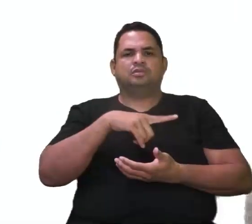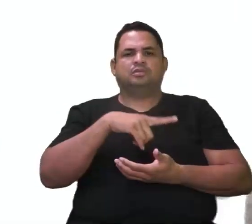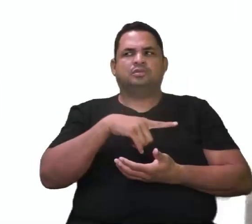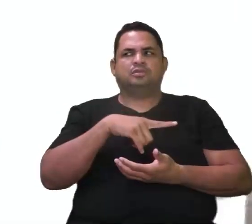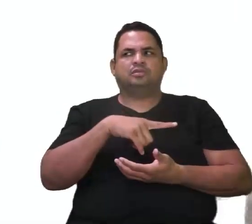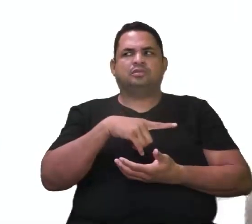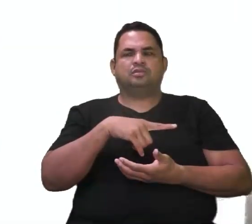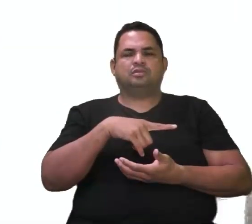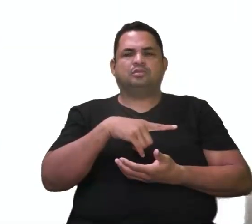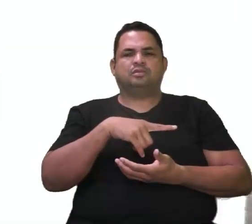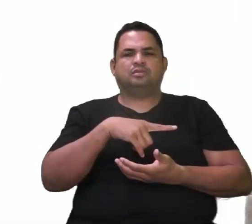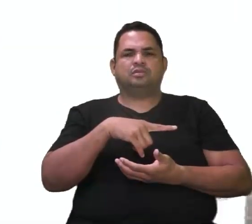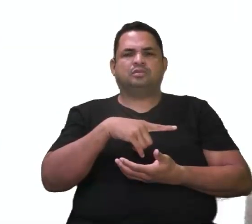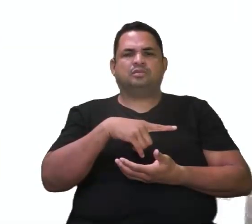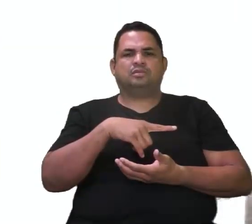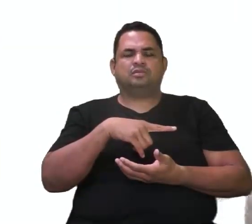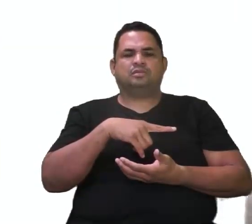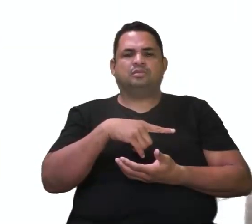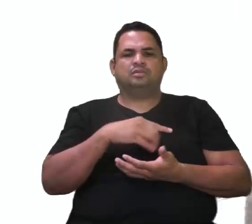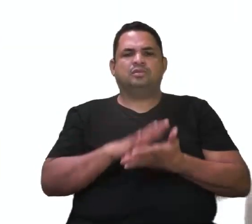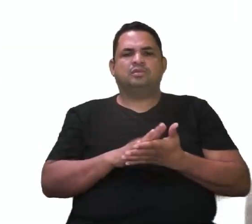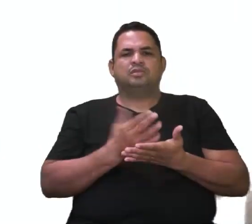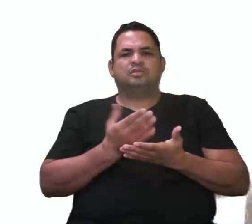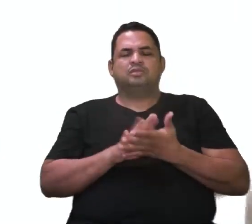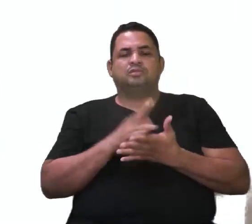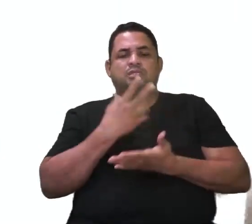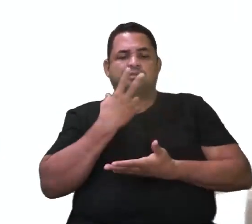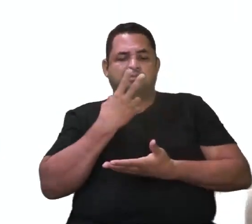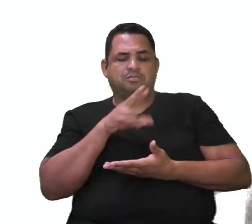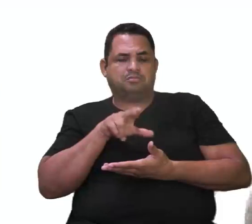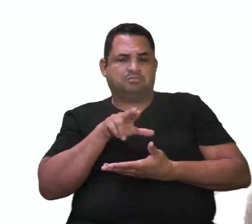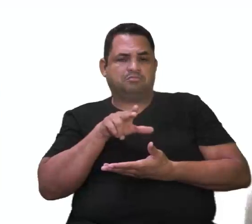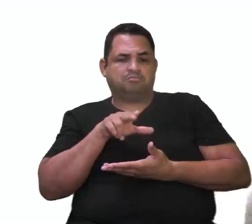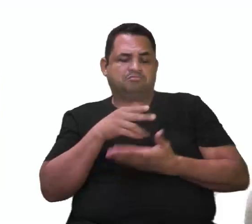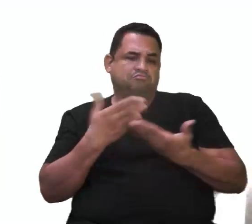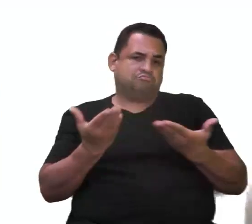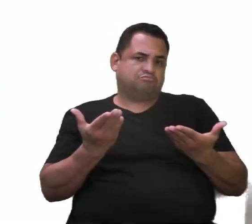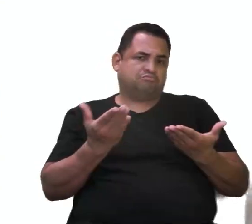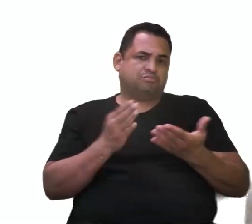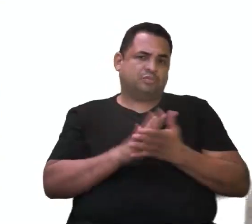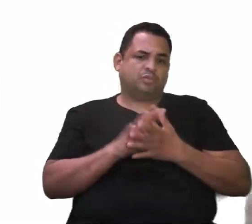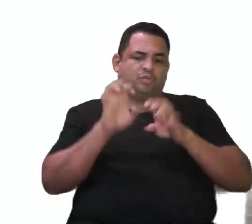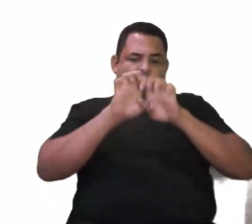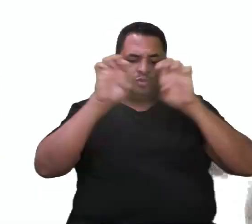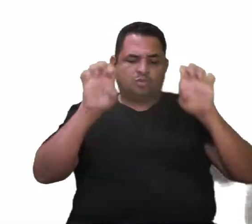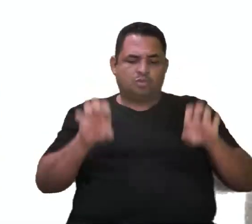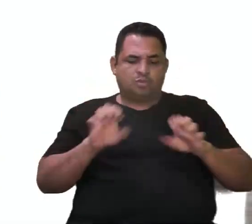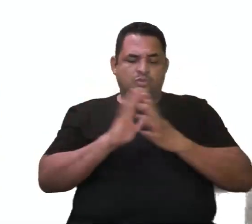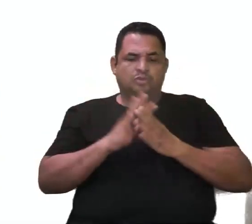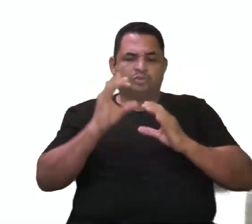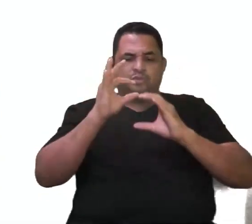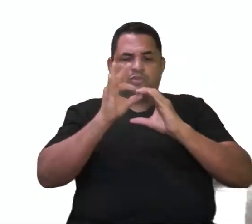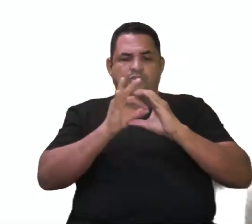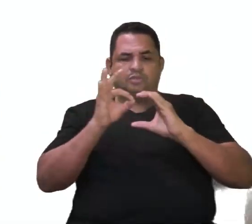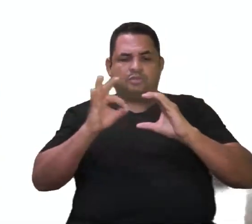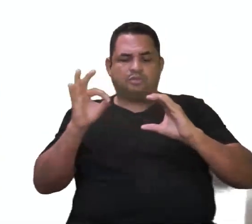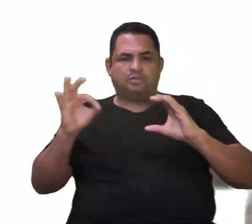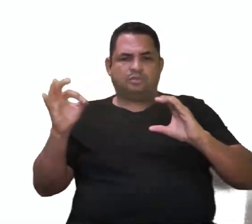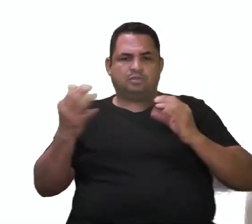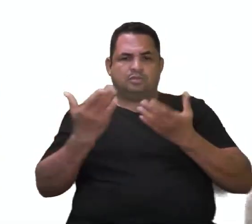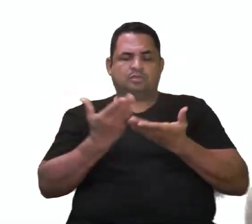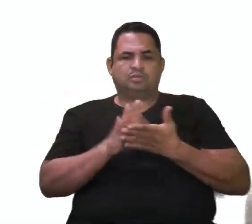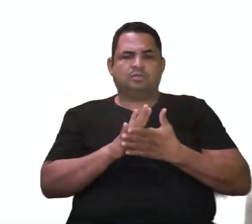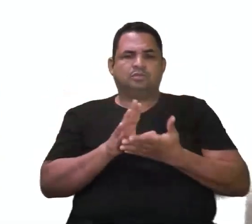apenas semelhanças ou igualdade aí na sua estrutura embriológica.